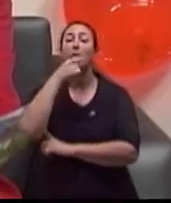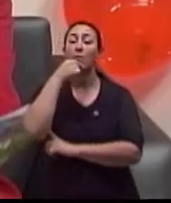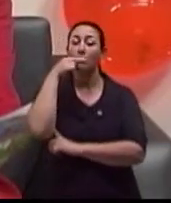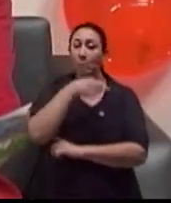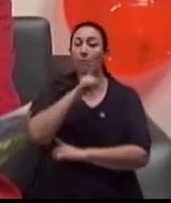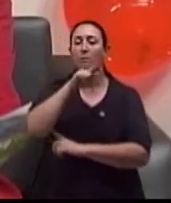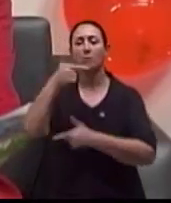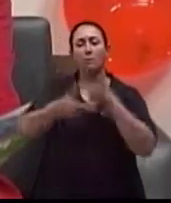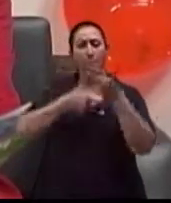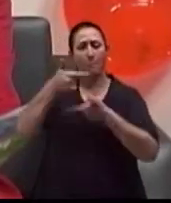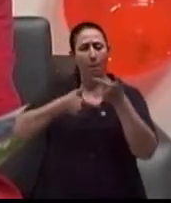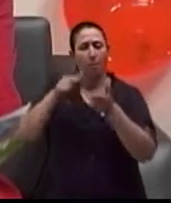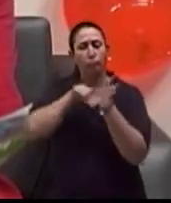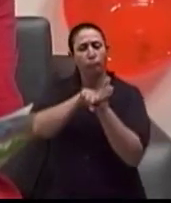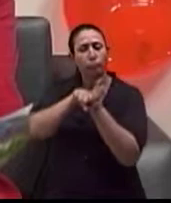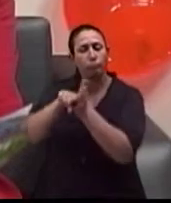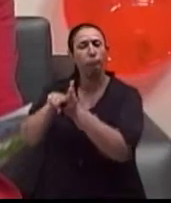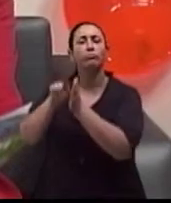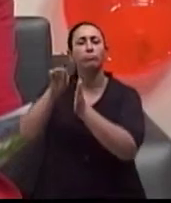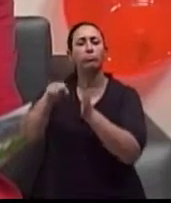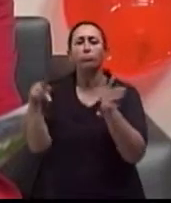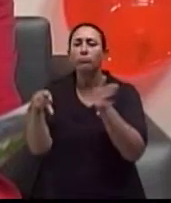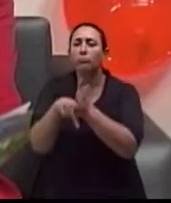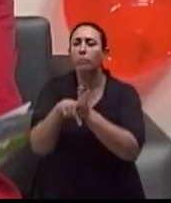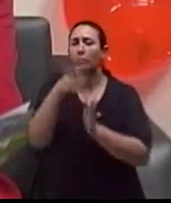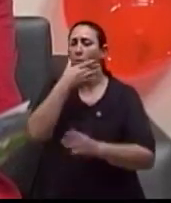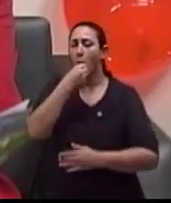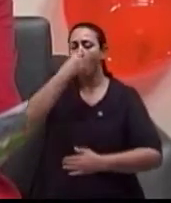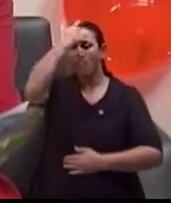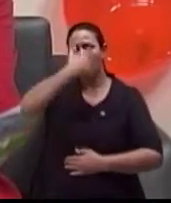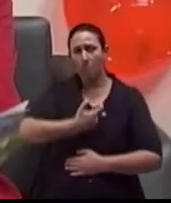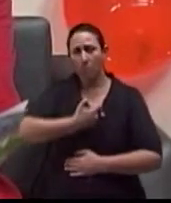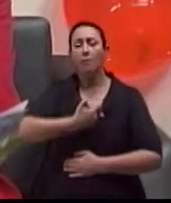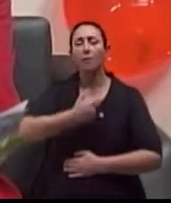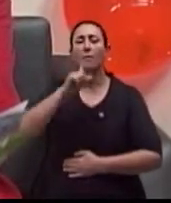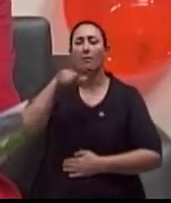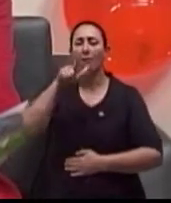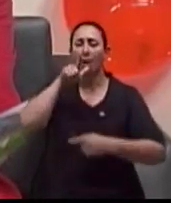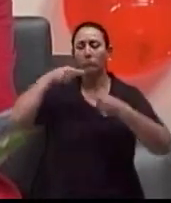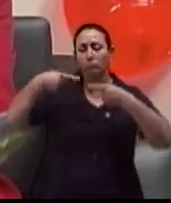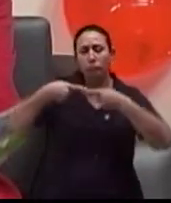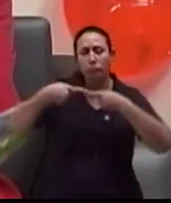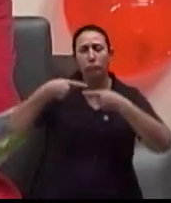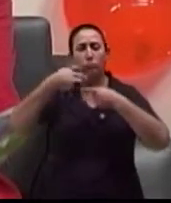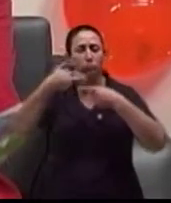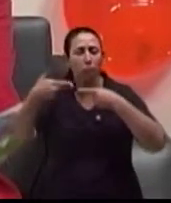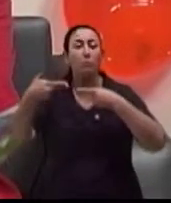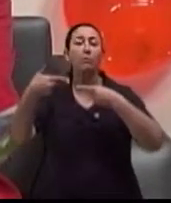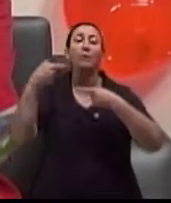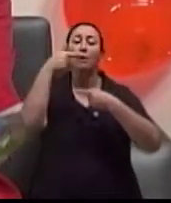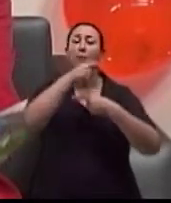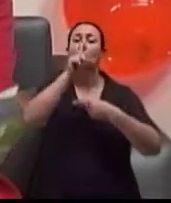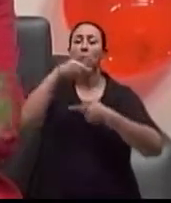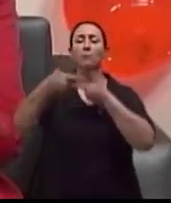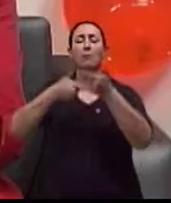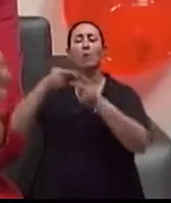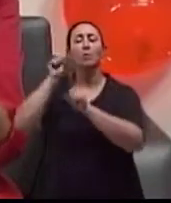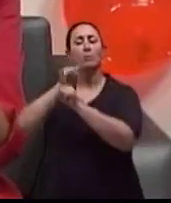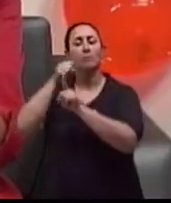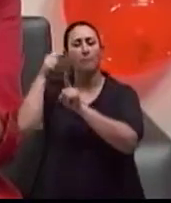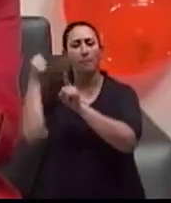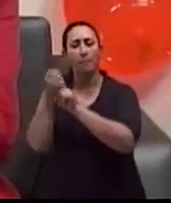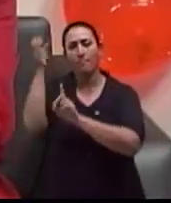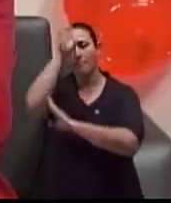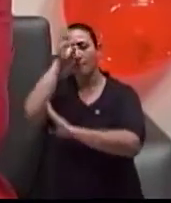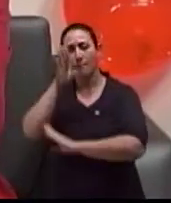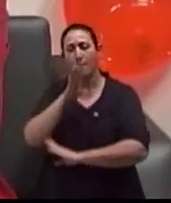Ciências Médicas de Porto Alegre e membro titular da Sociedade Brasileira de Urologia. Pois